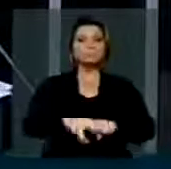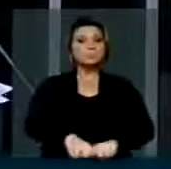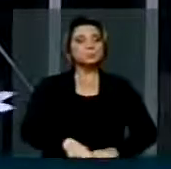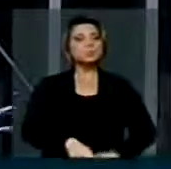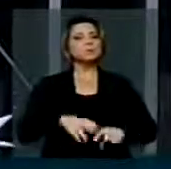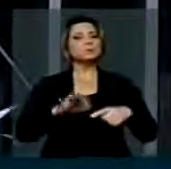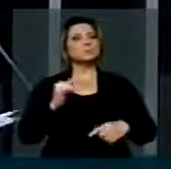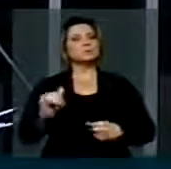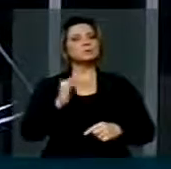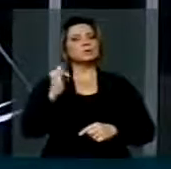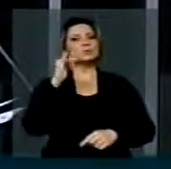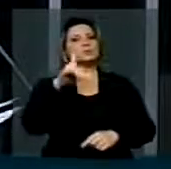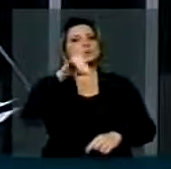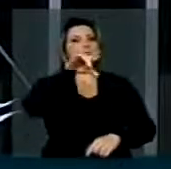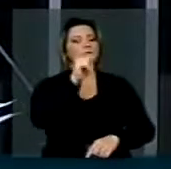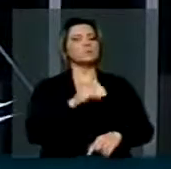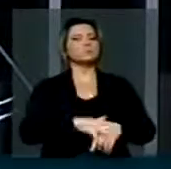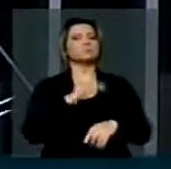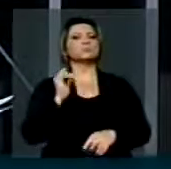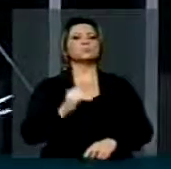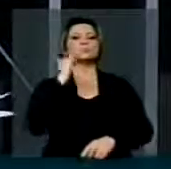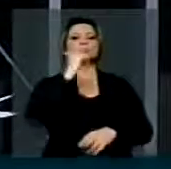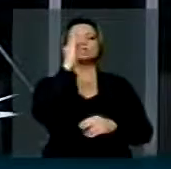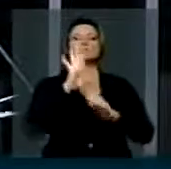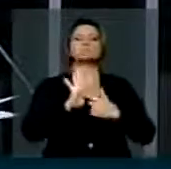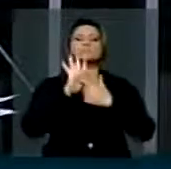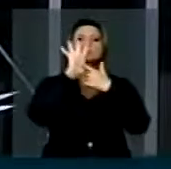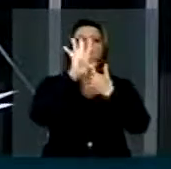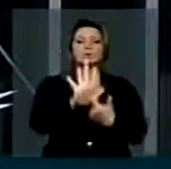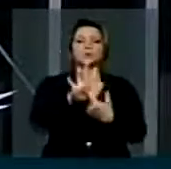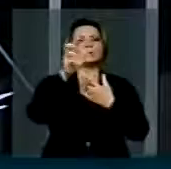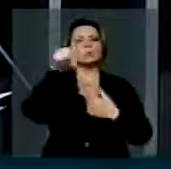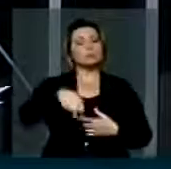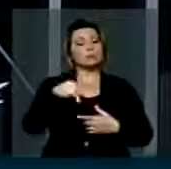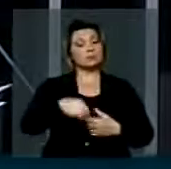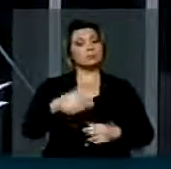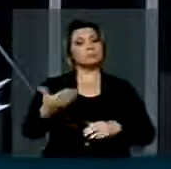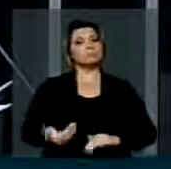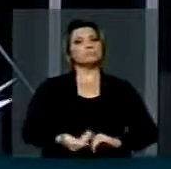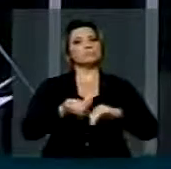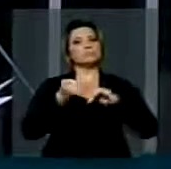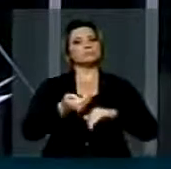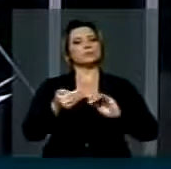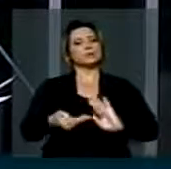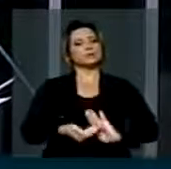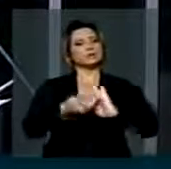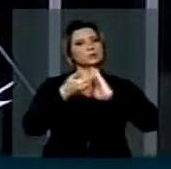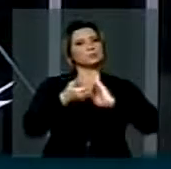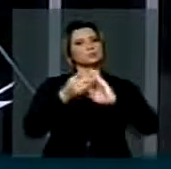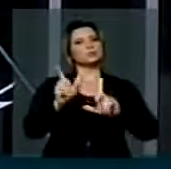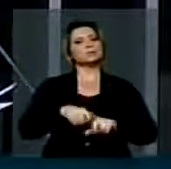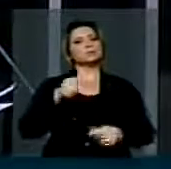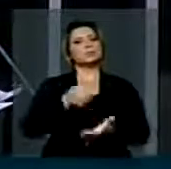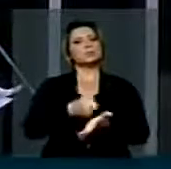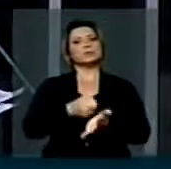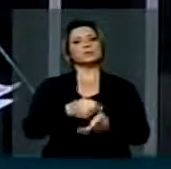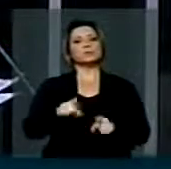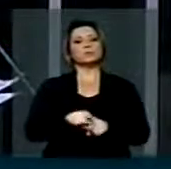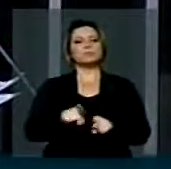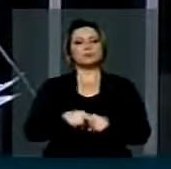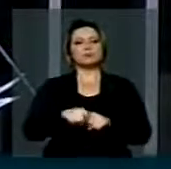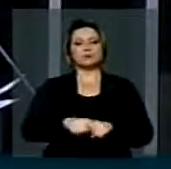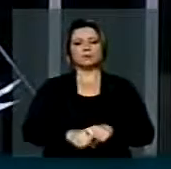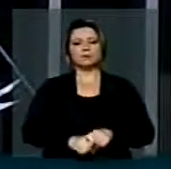também dessa data, Sr. Presidente, apresentei nesta Casa, como indicação ao Poder Executivo, a